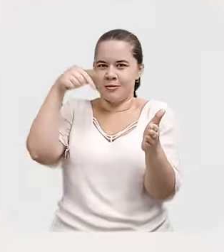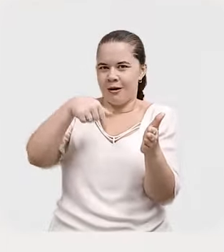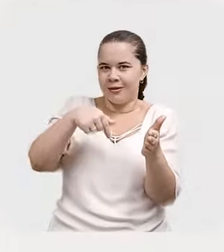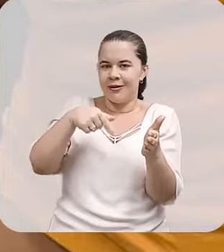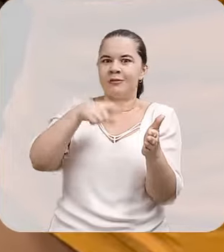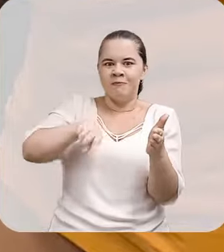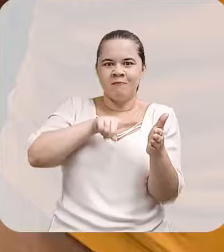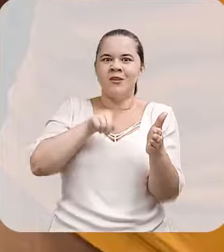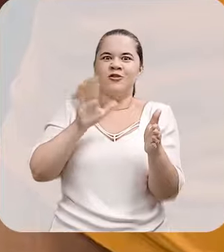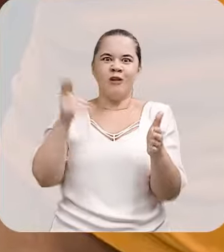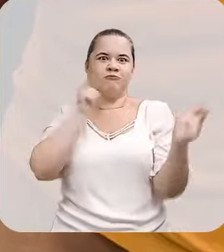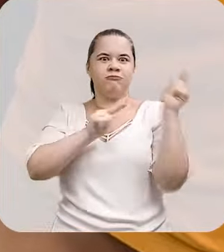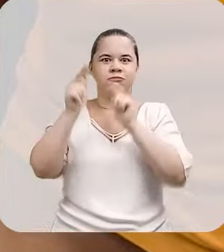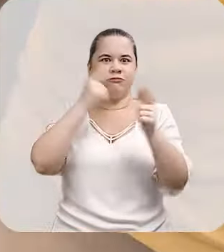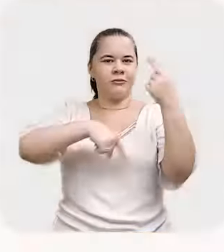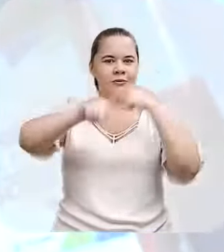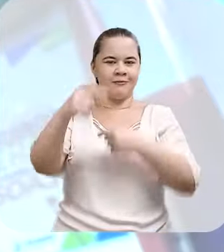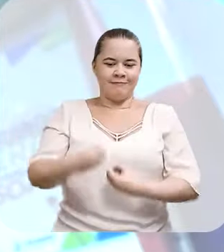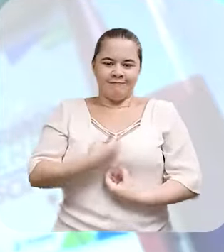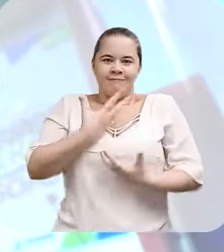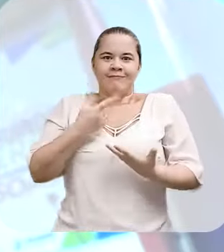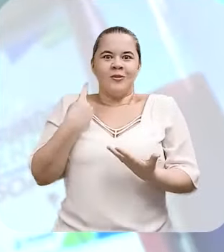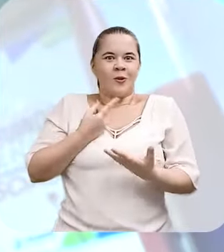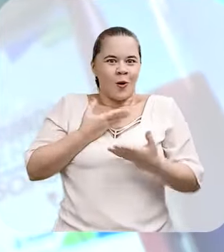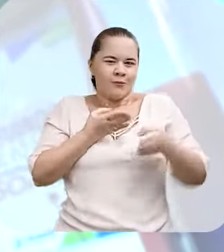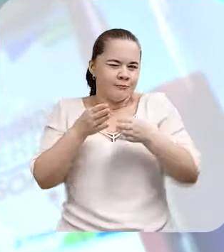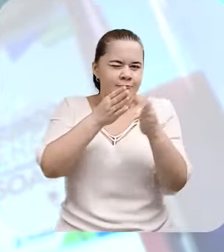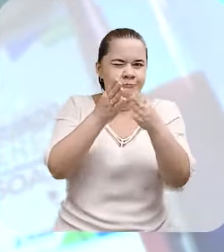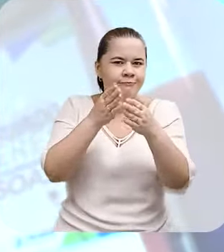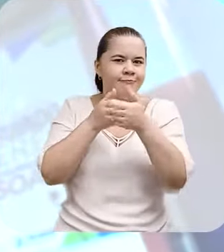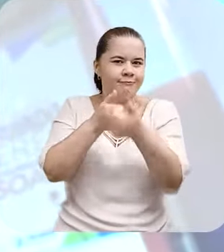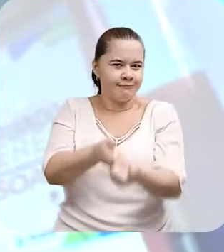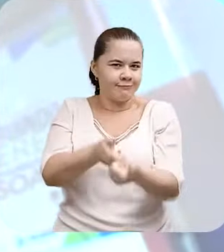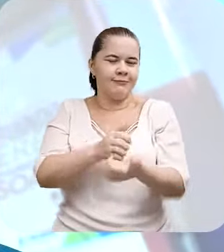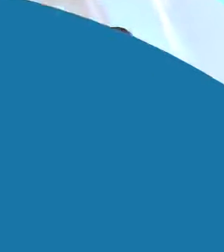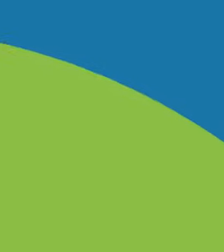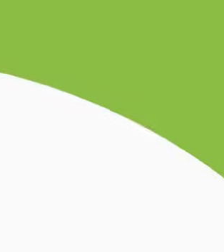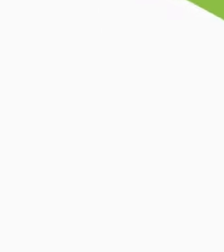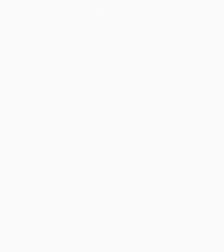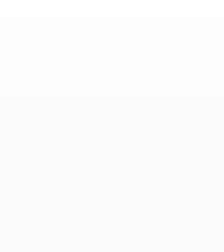aqui. São trajetórias de sucesso e que nos inspiram a seguir em frente.